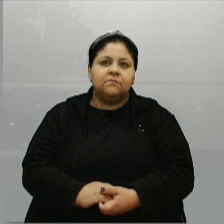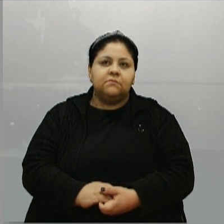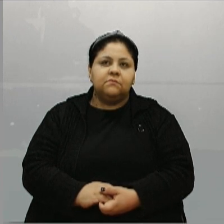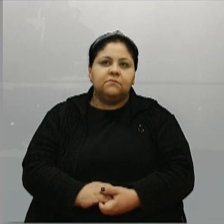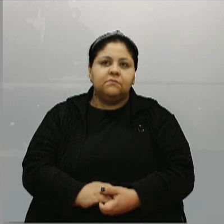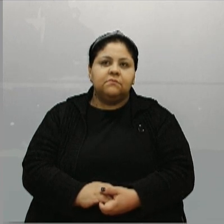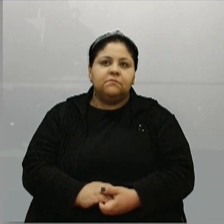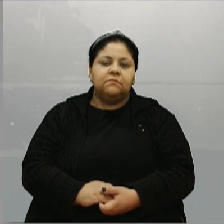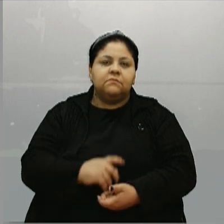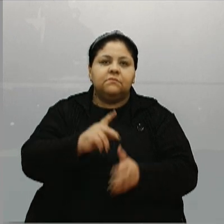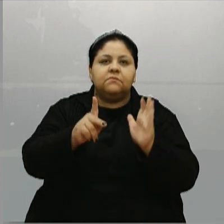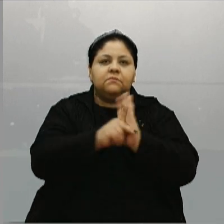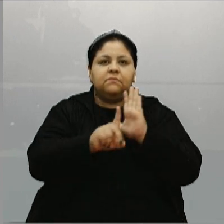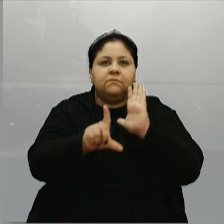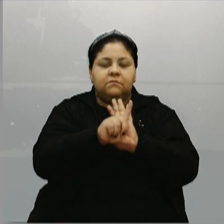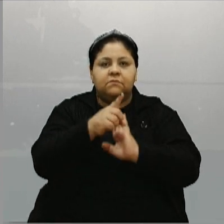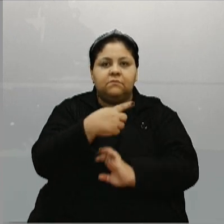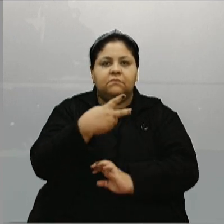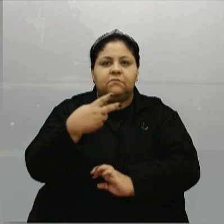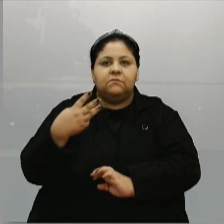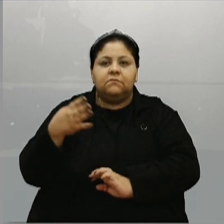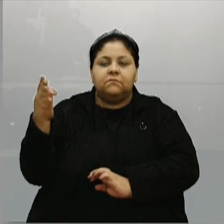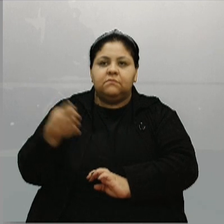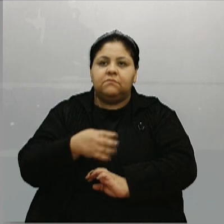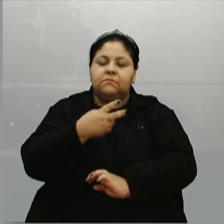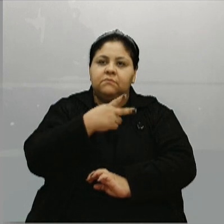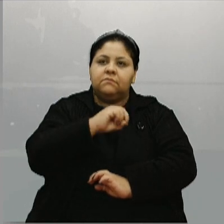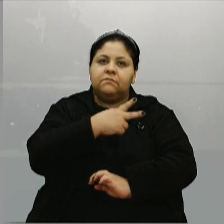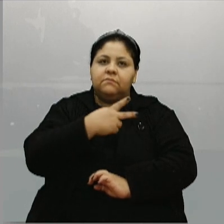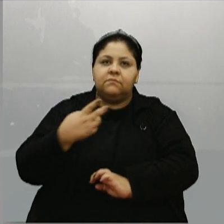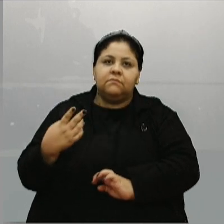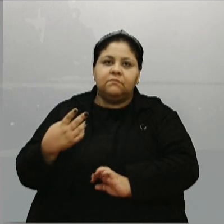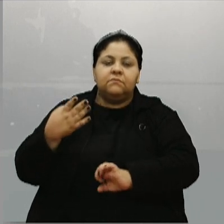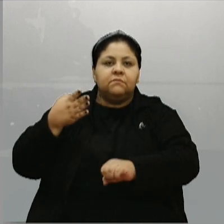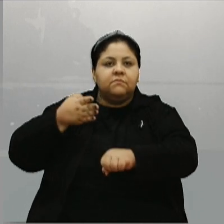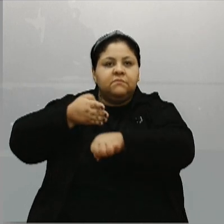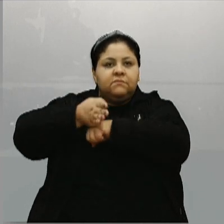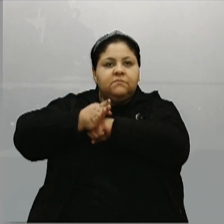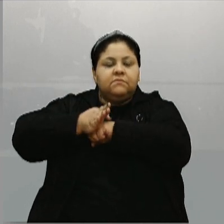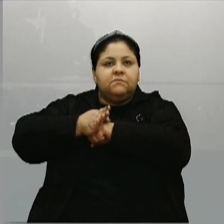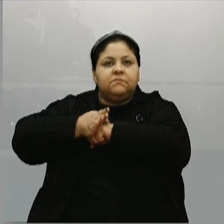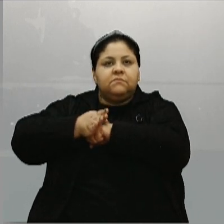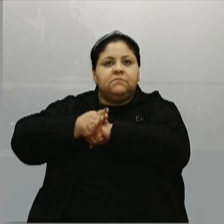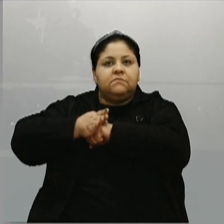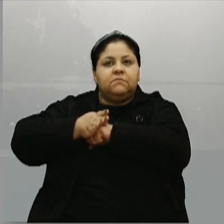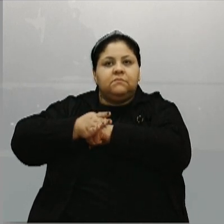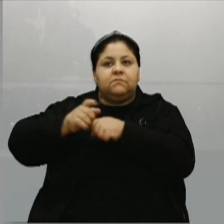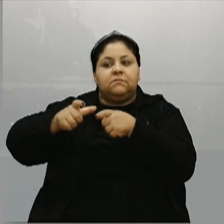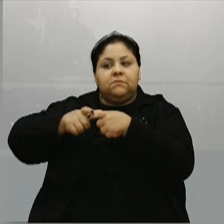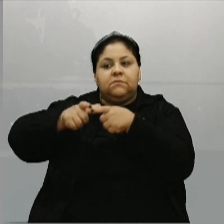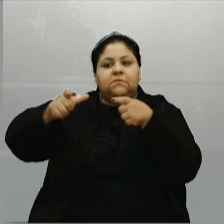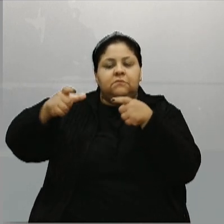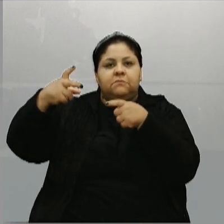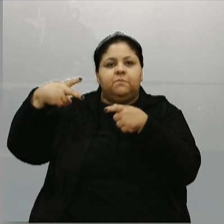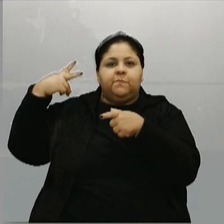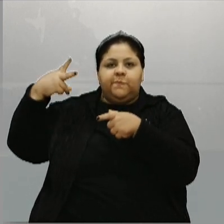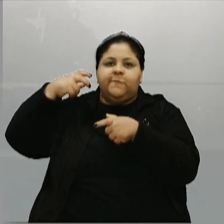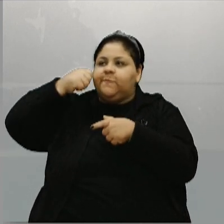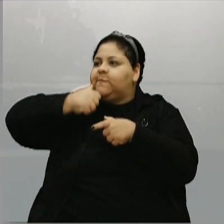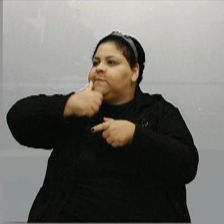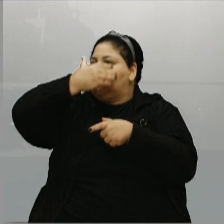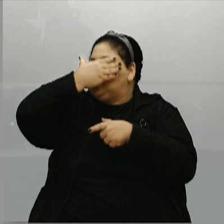Projeto de lei nº 123, barra 2024, foi aprovado por unanimidade das